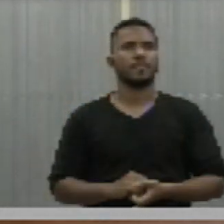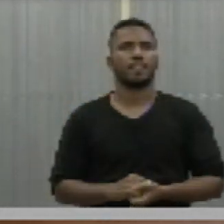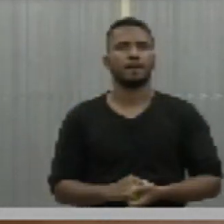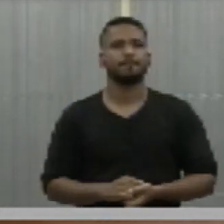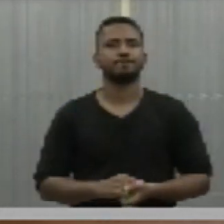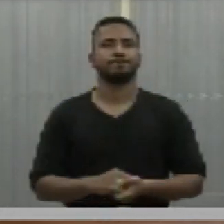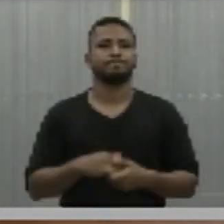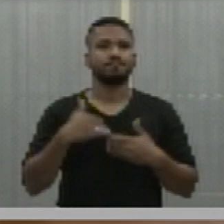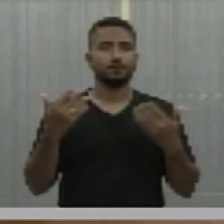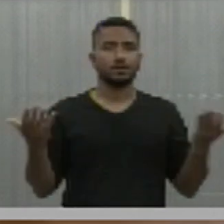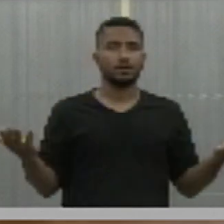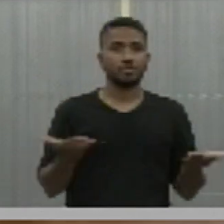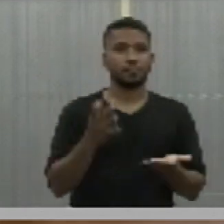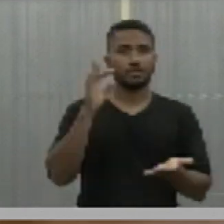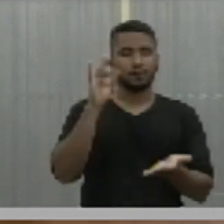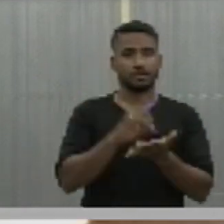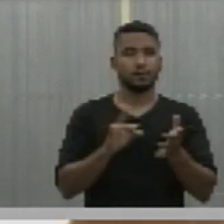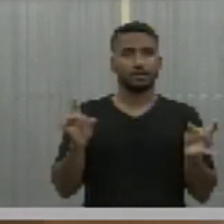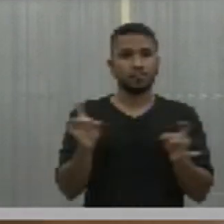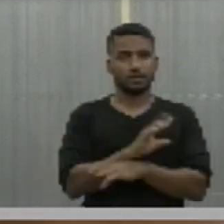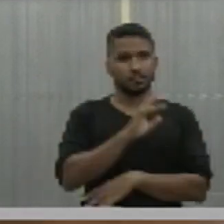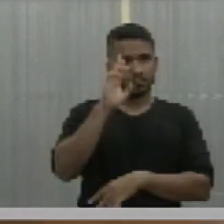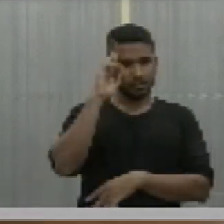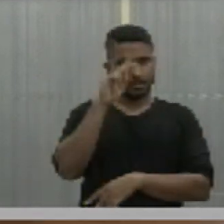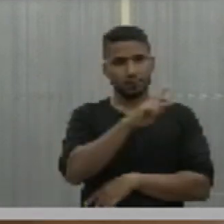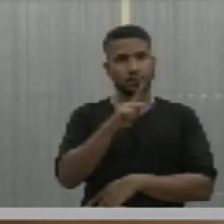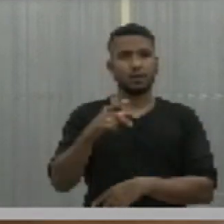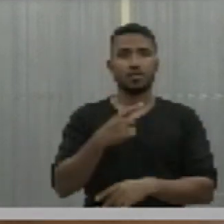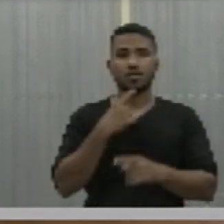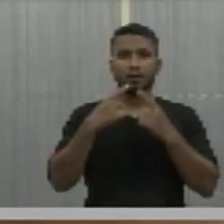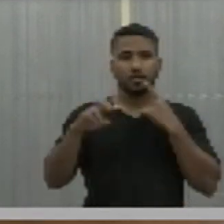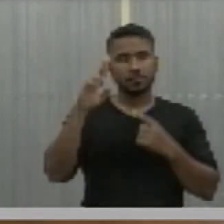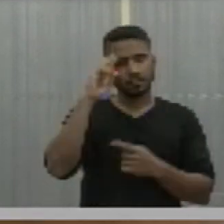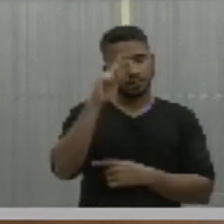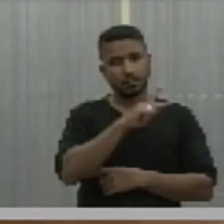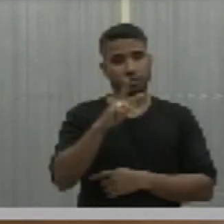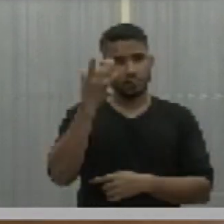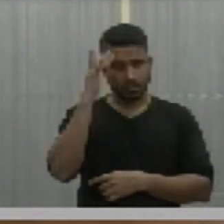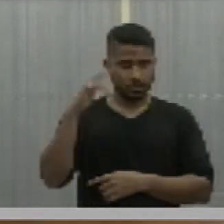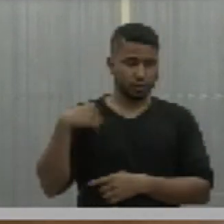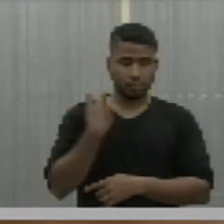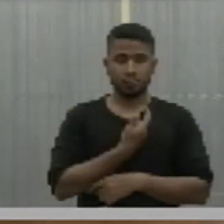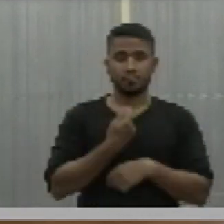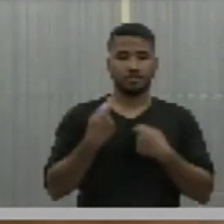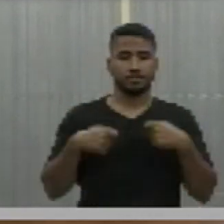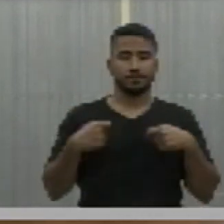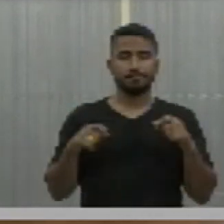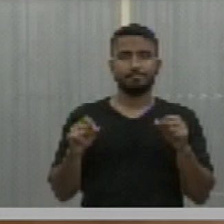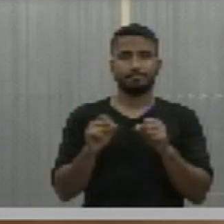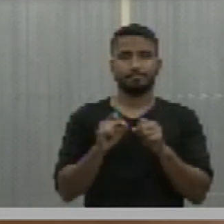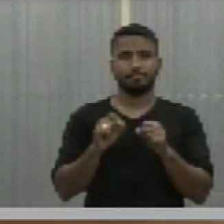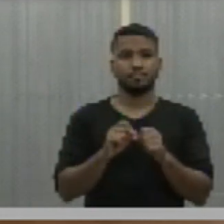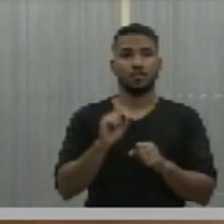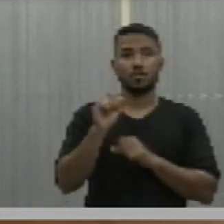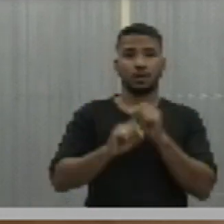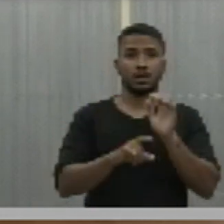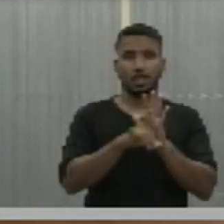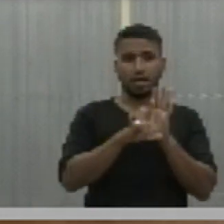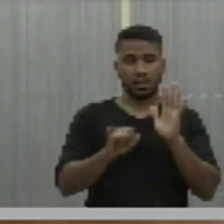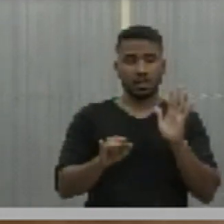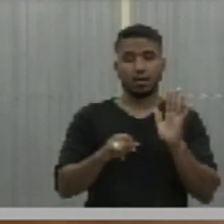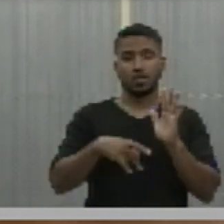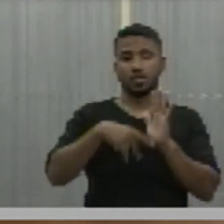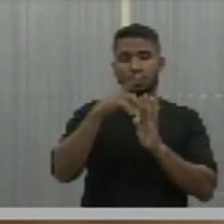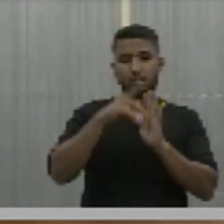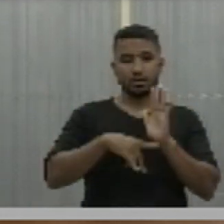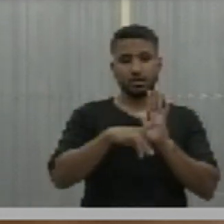Então, agora, de fato, concluindo, então, é esse o debate, senhor presidente, que eu acho que nós precisamos fazer. O que a legislação, o o